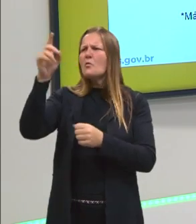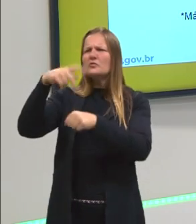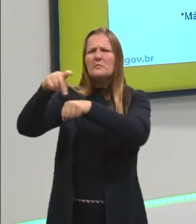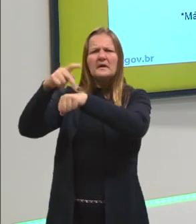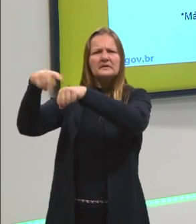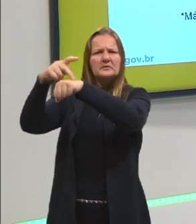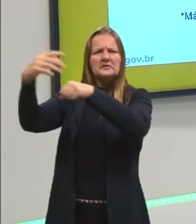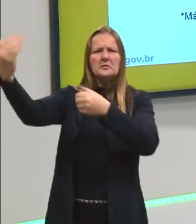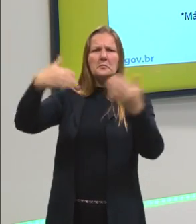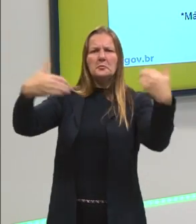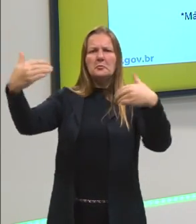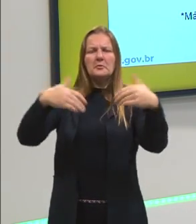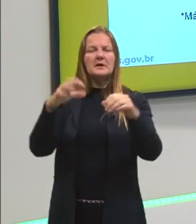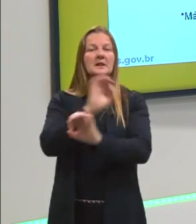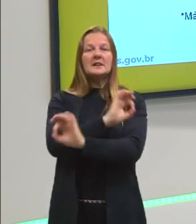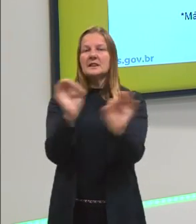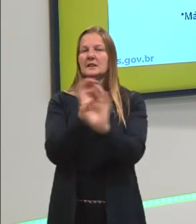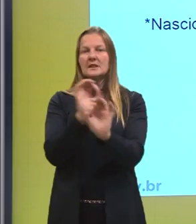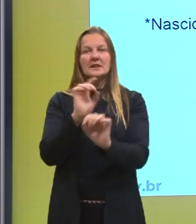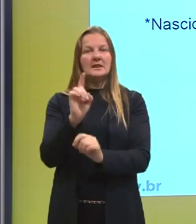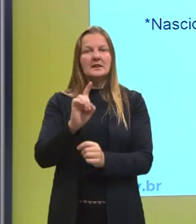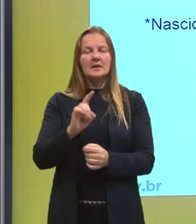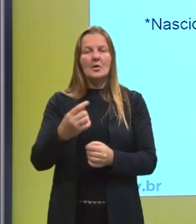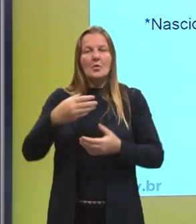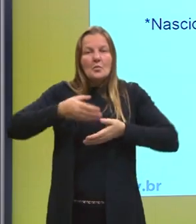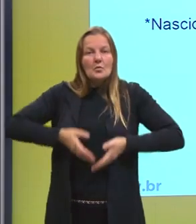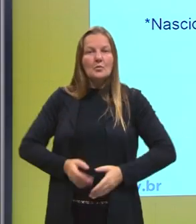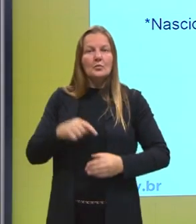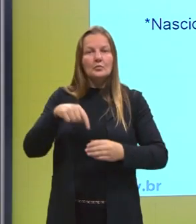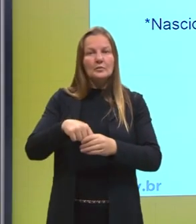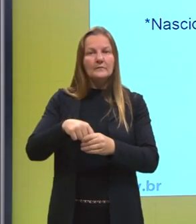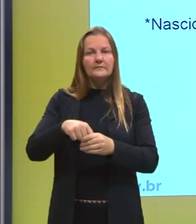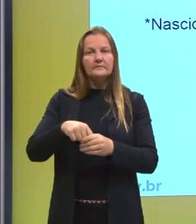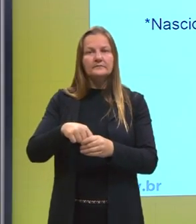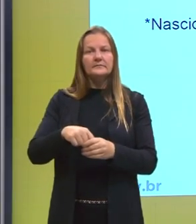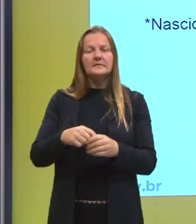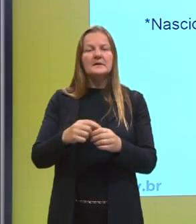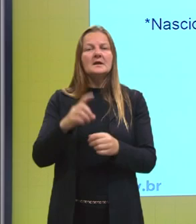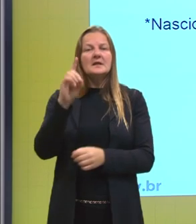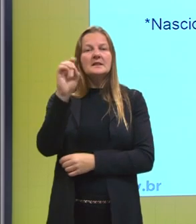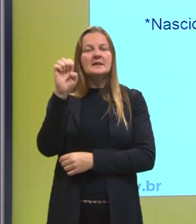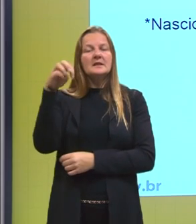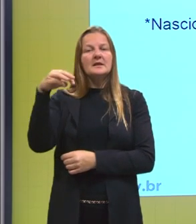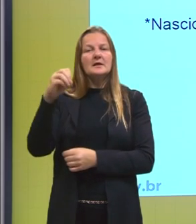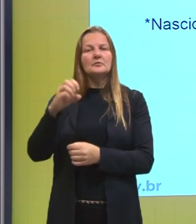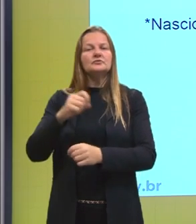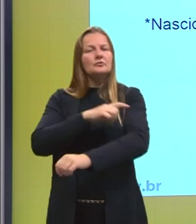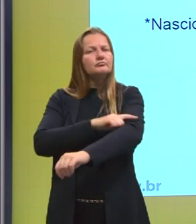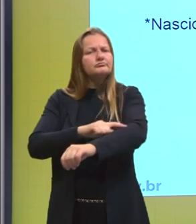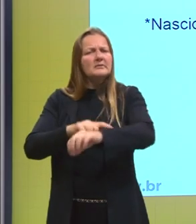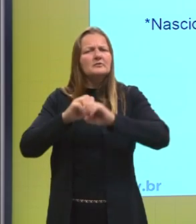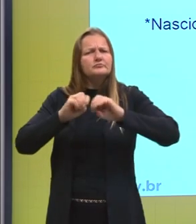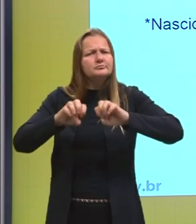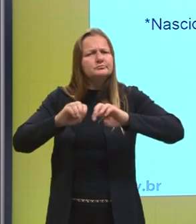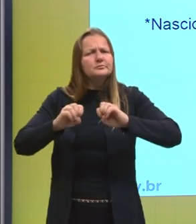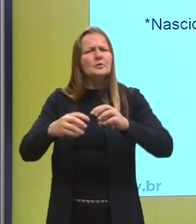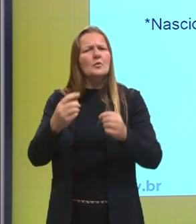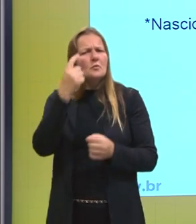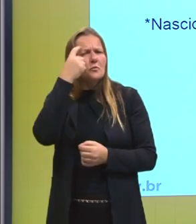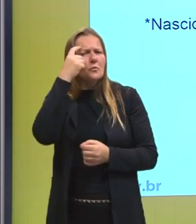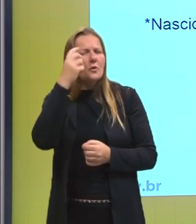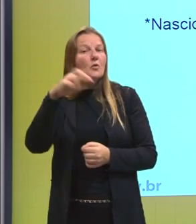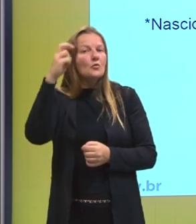porque os estrangeiros não eram nascidos nas demos. E essas demos tinham toda uma educação, tinham toda uma paideia,